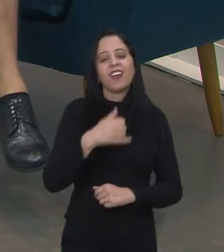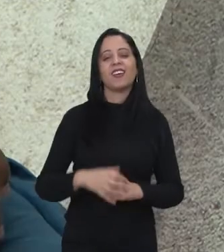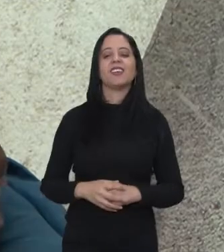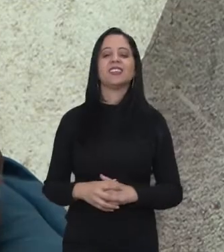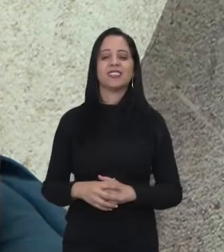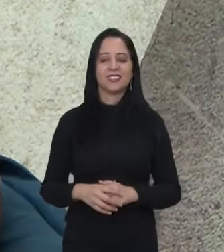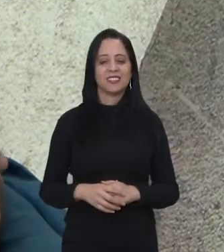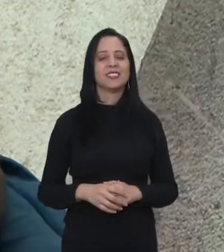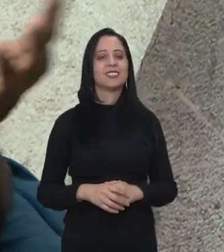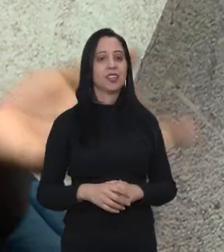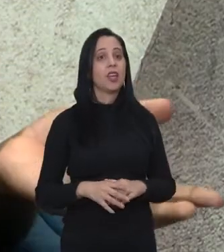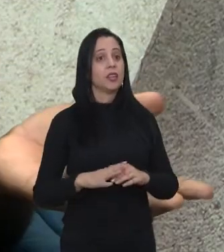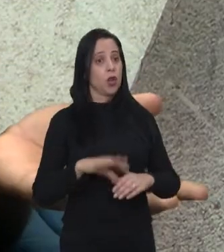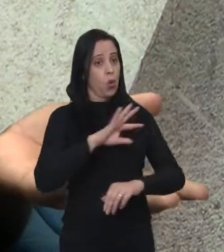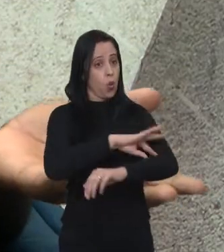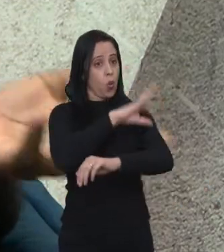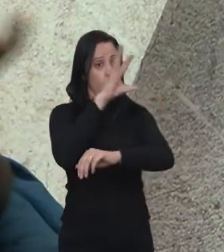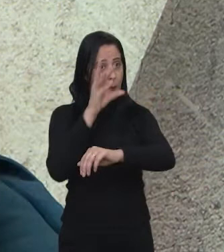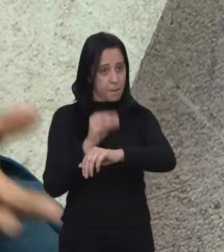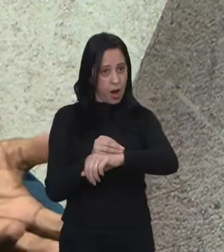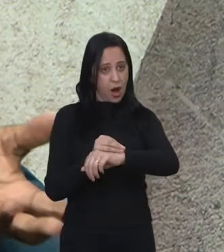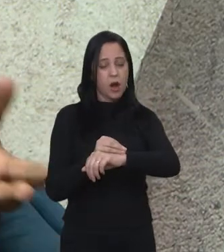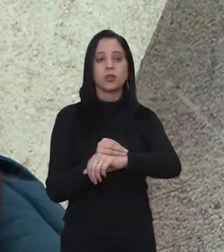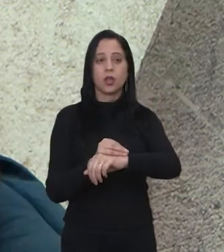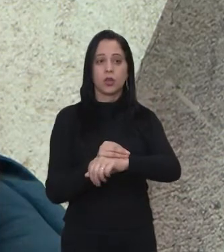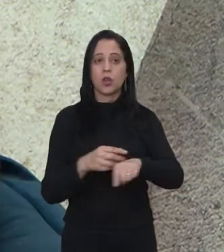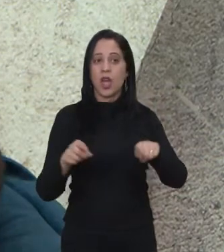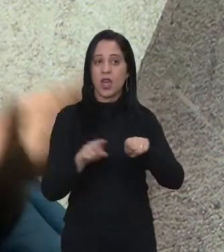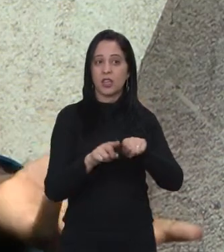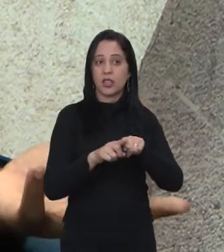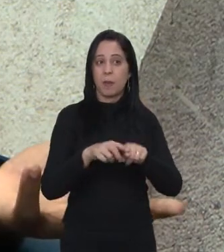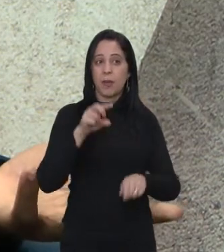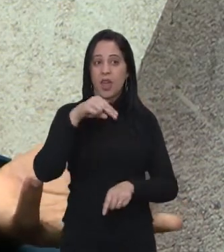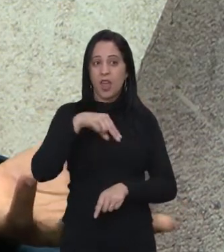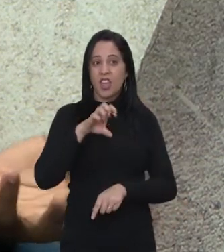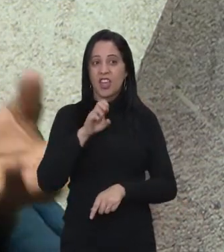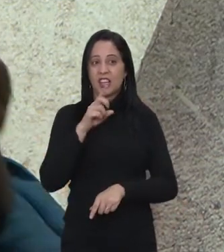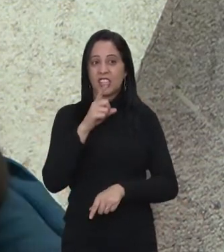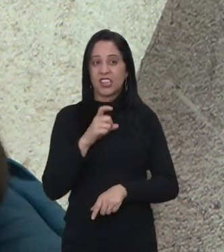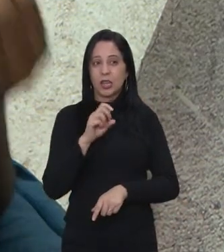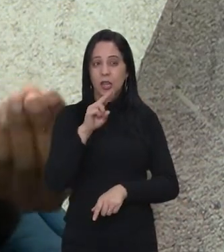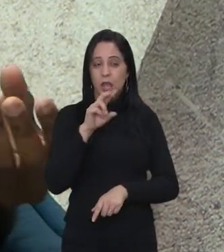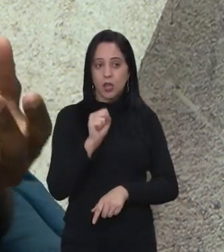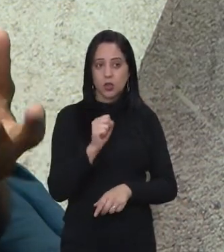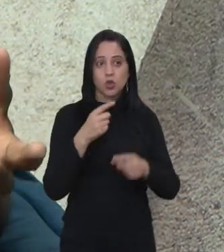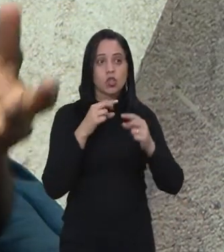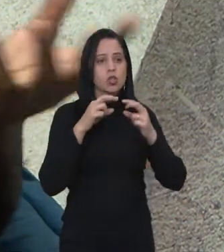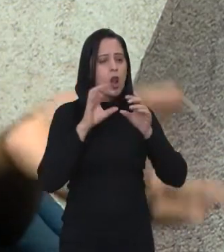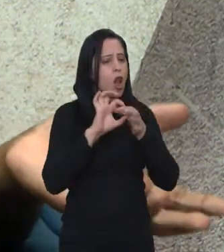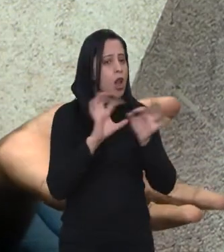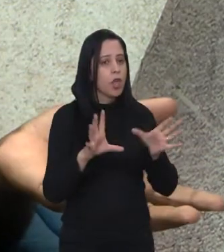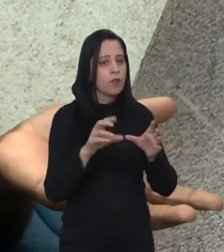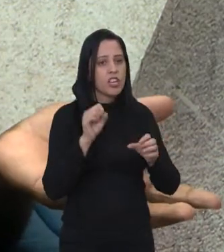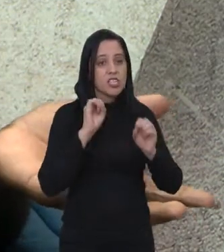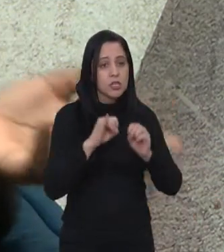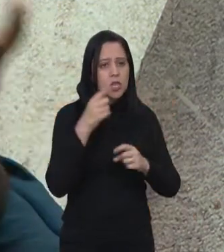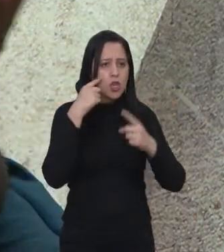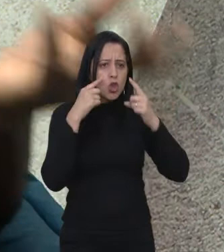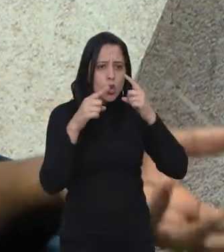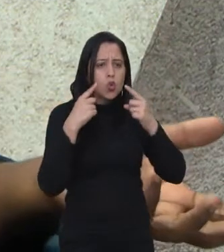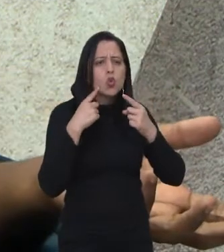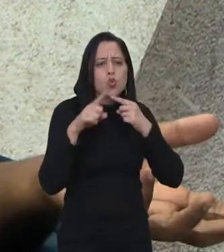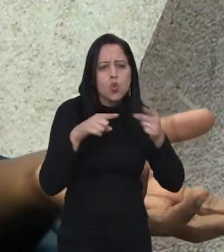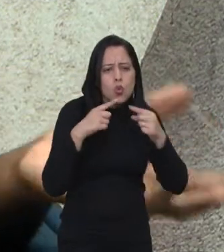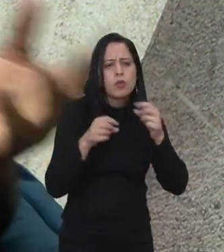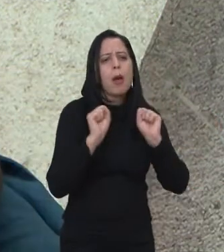É isso mesmo, Aleph. O Parque Tecnológico e o Programa Nexo está à disposição de todos. Quem tiver uma dúvida pode entrar em contato com a gente